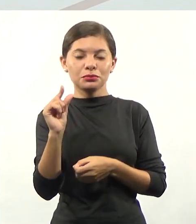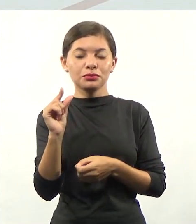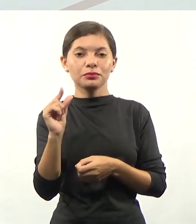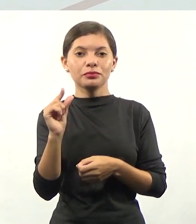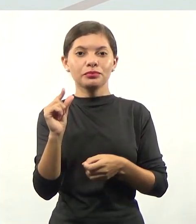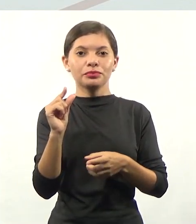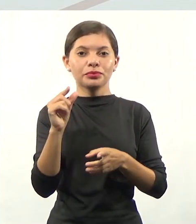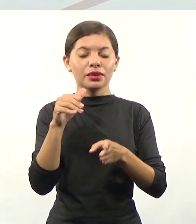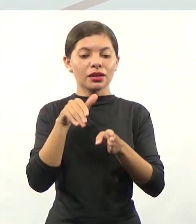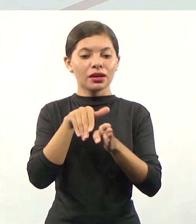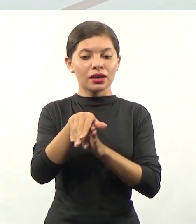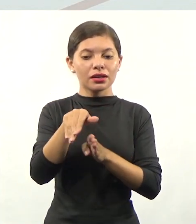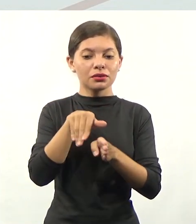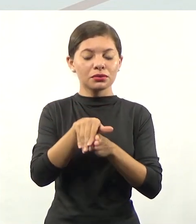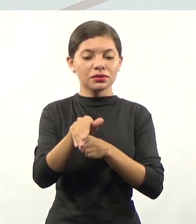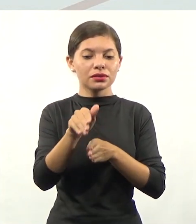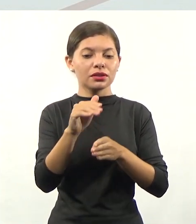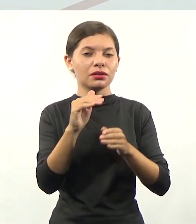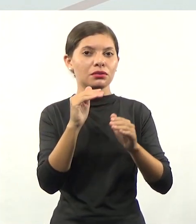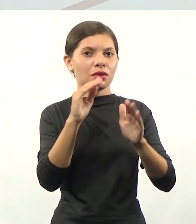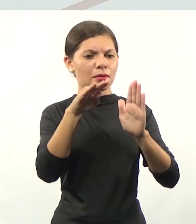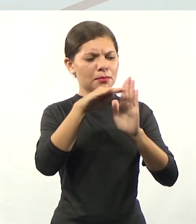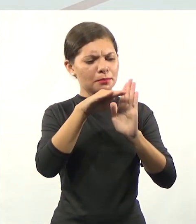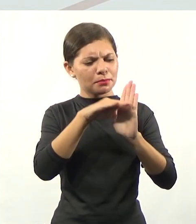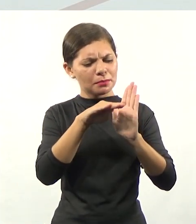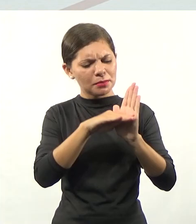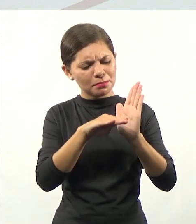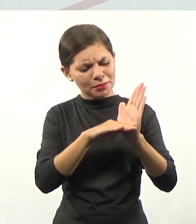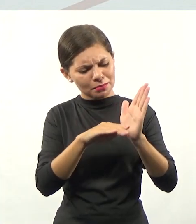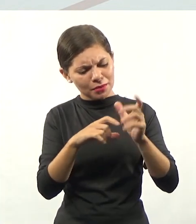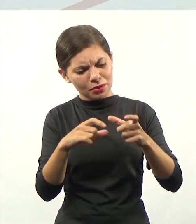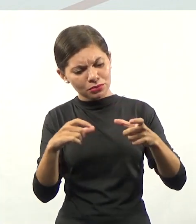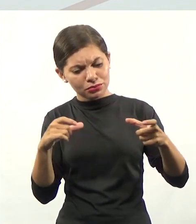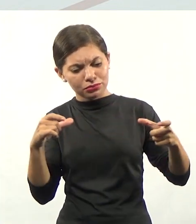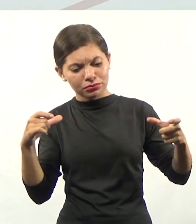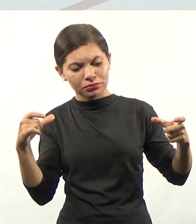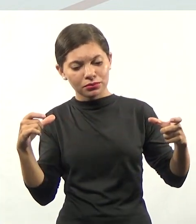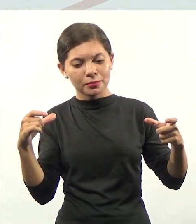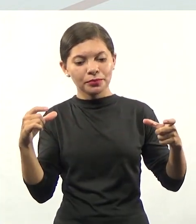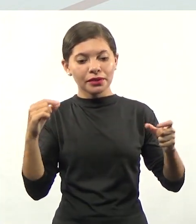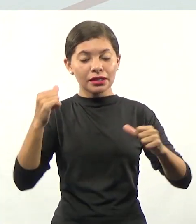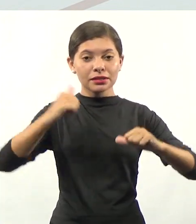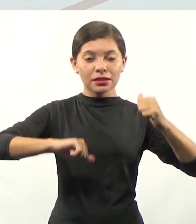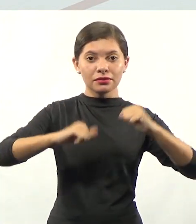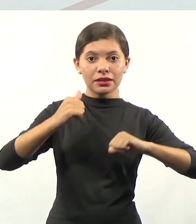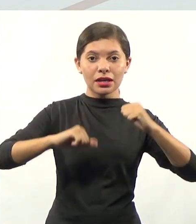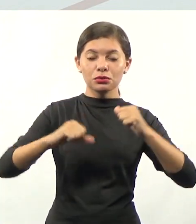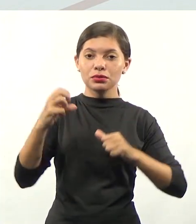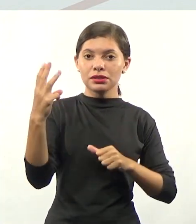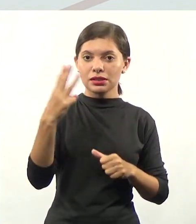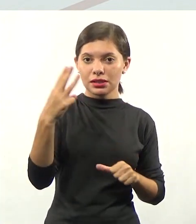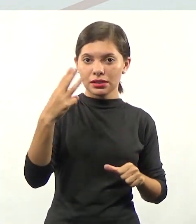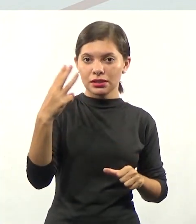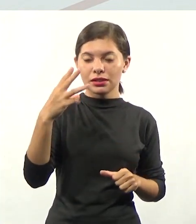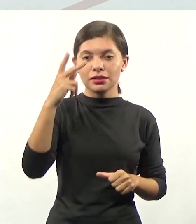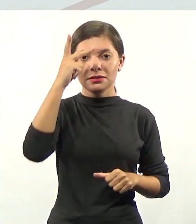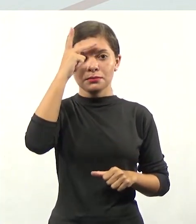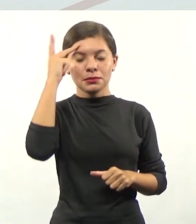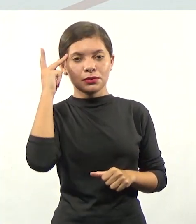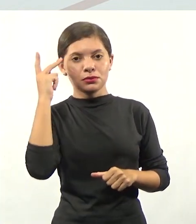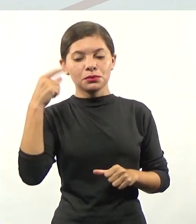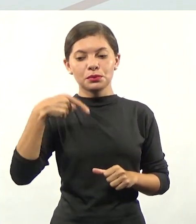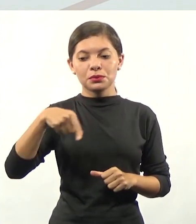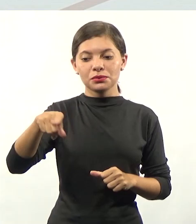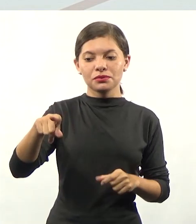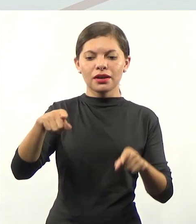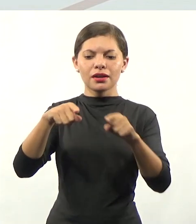desenvolve um formulário extensivo em que esses avaliadores, geralmente compostos por um trio, vai em loco e